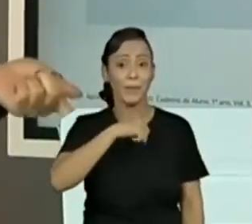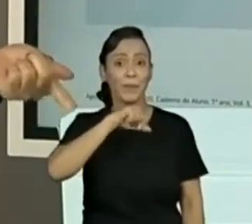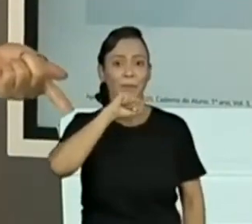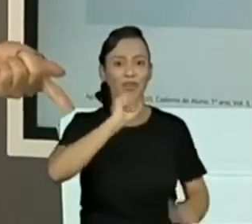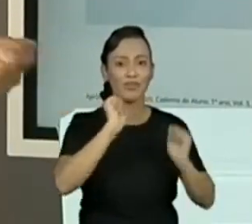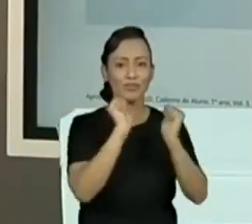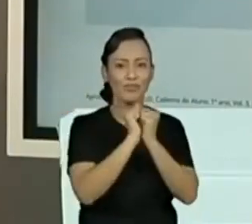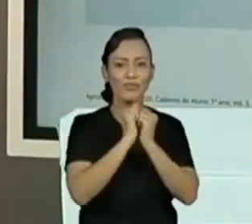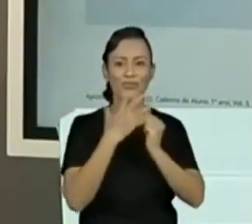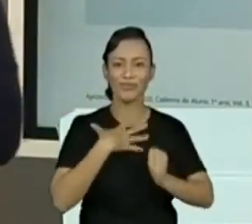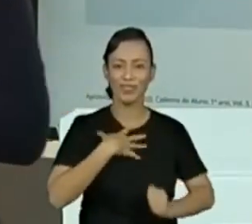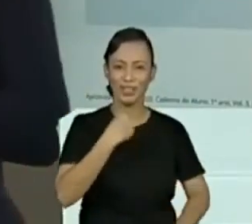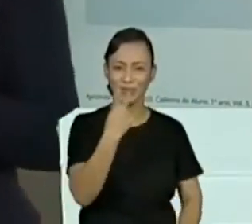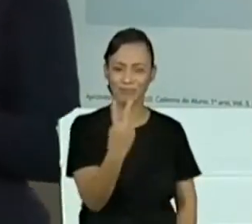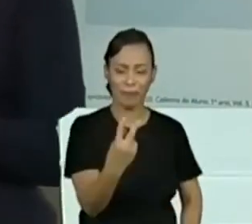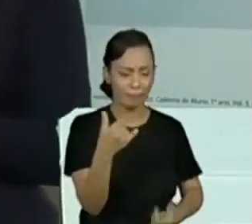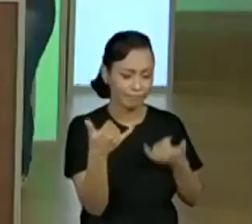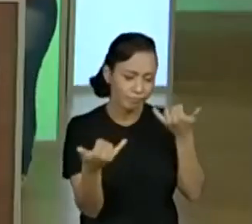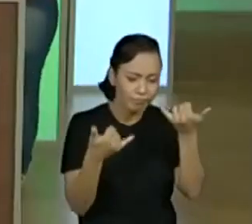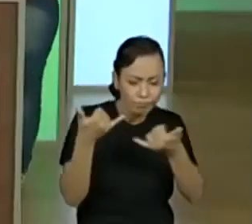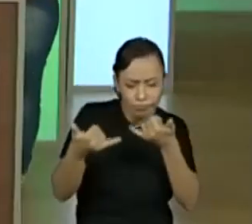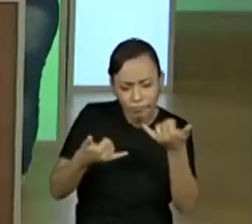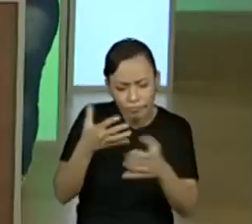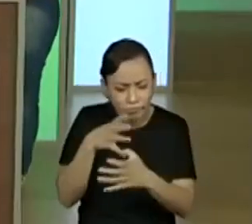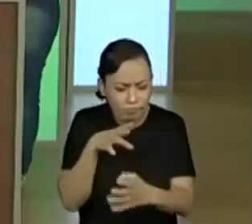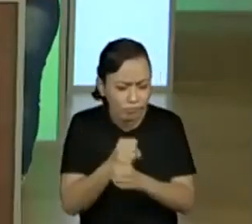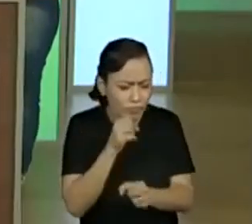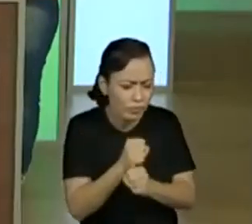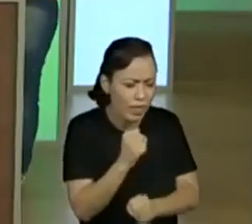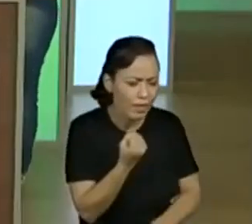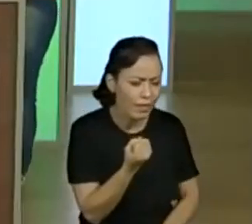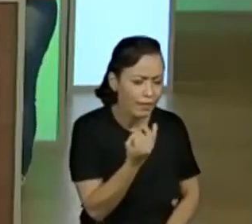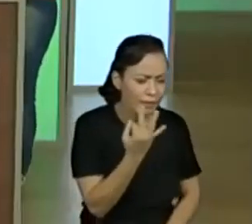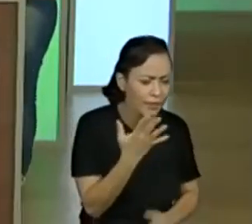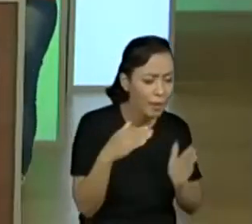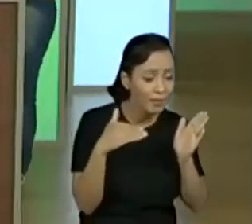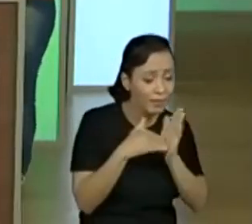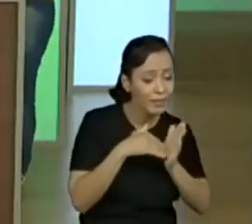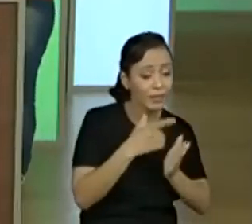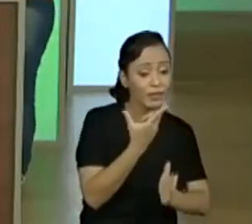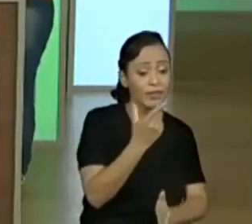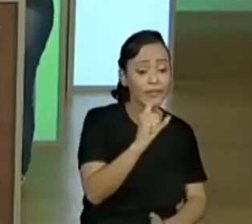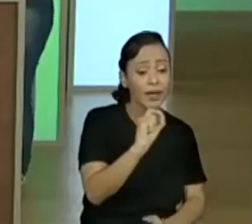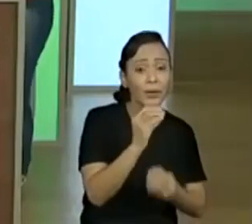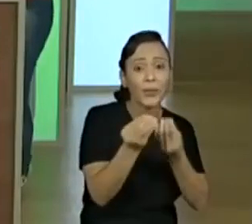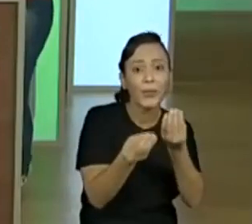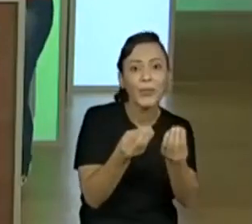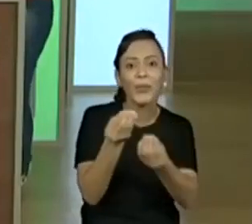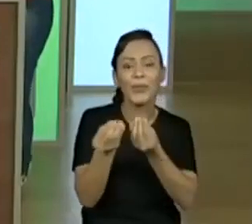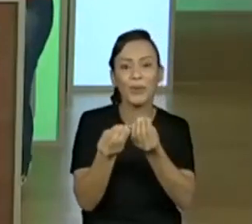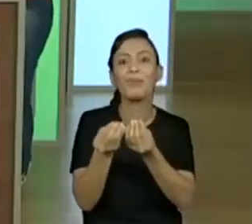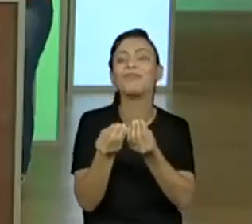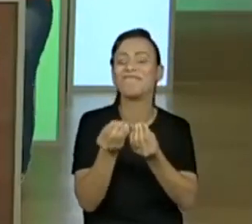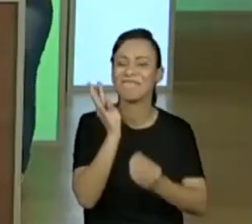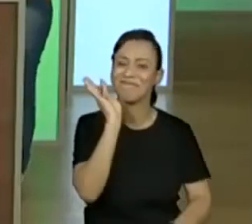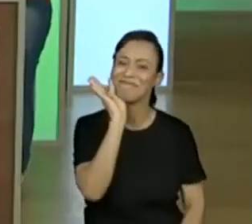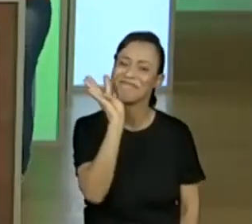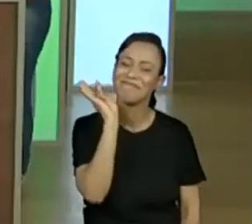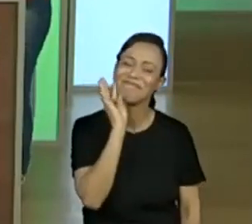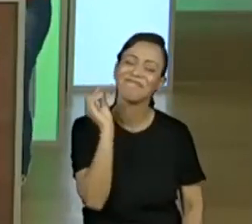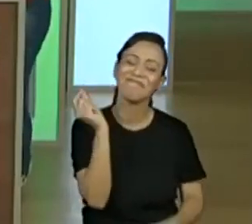não foi? Lembra disso? De ir somando até 10. E aí depois também veio, olha quanta os números das casas.